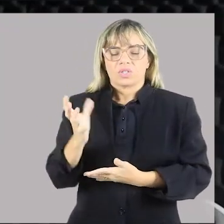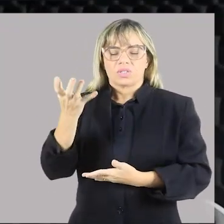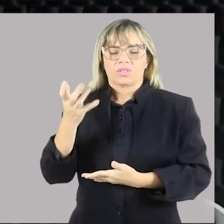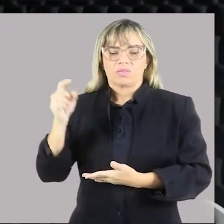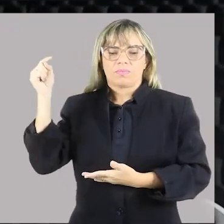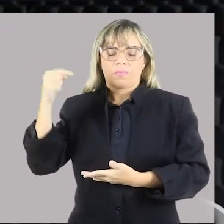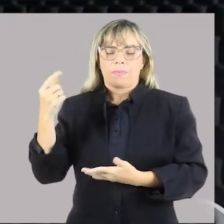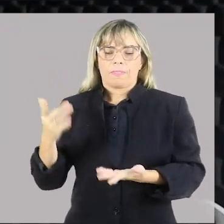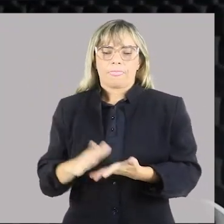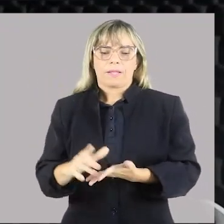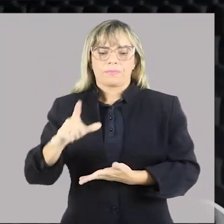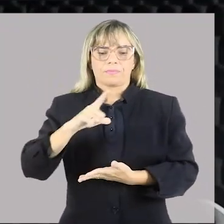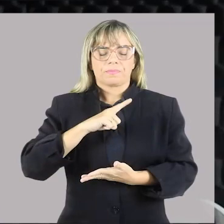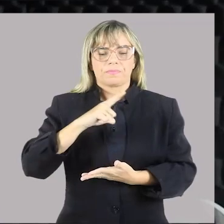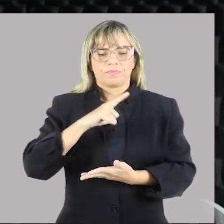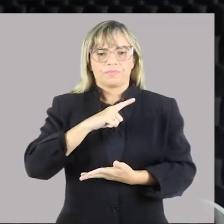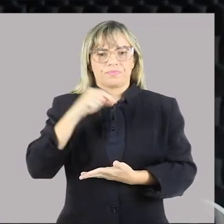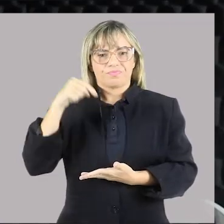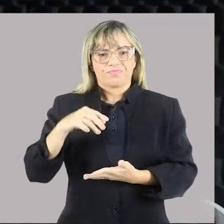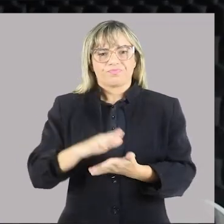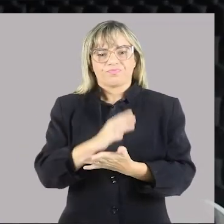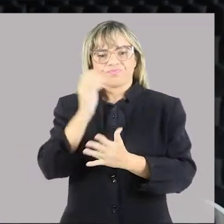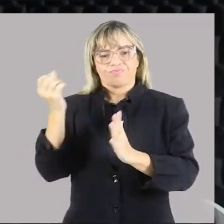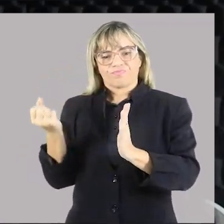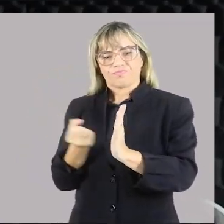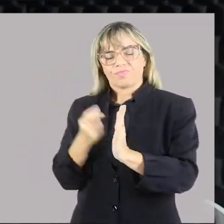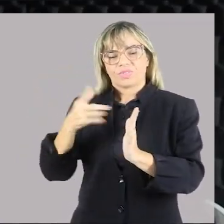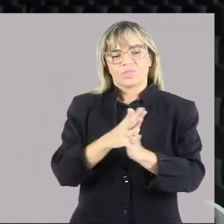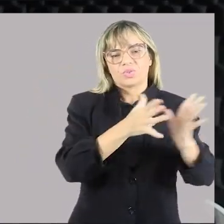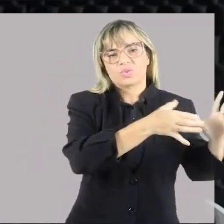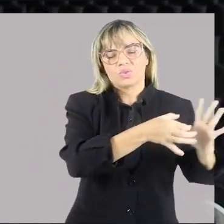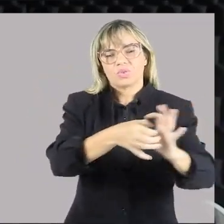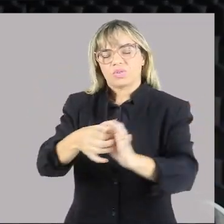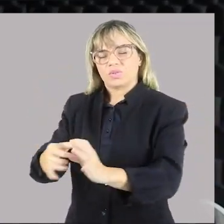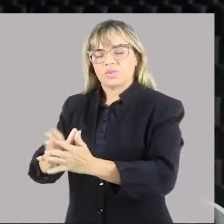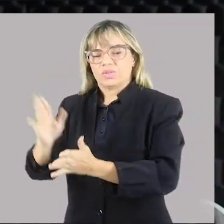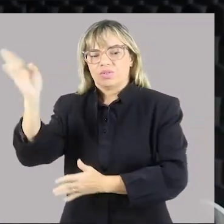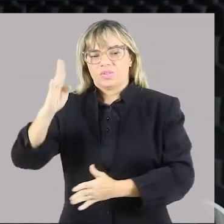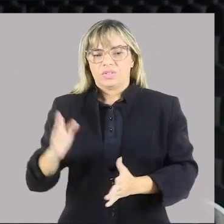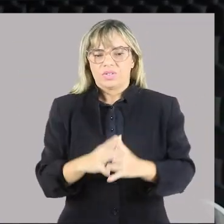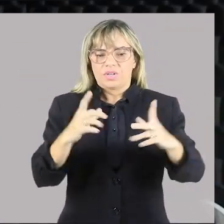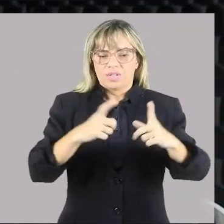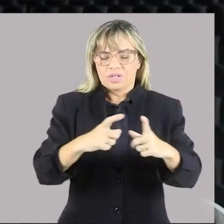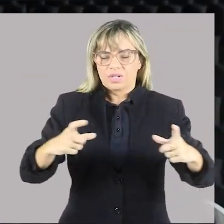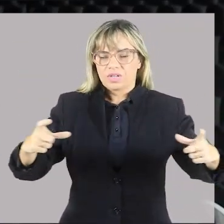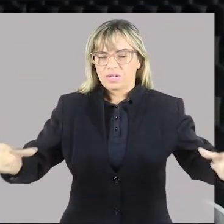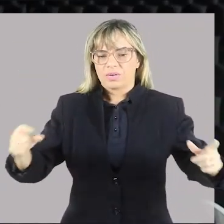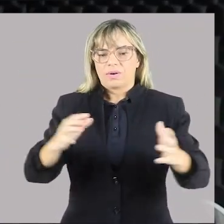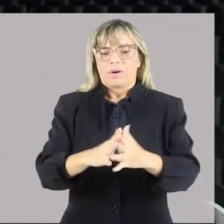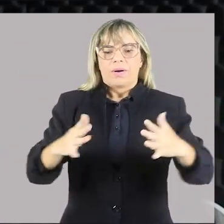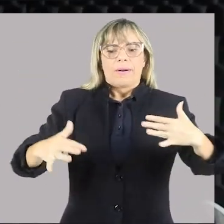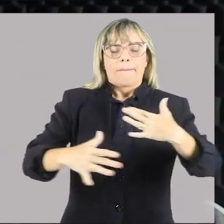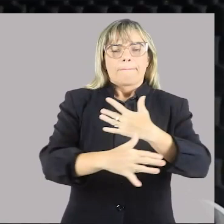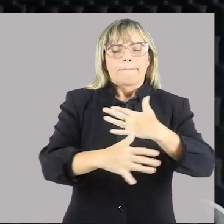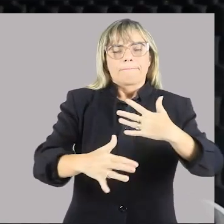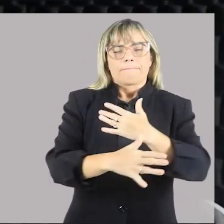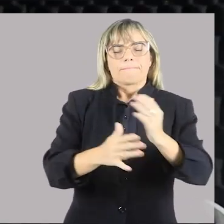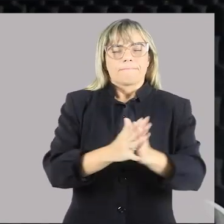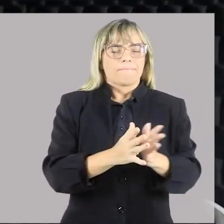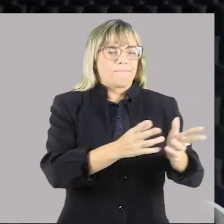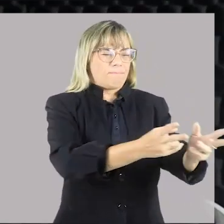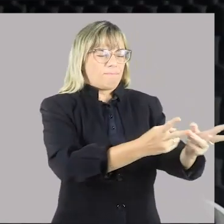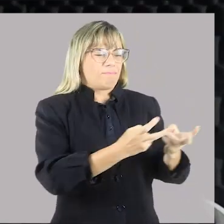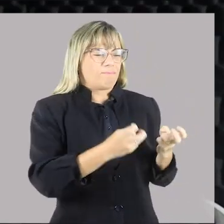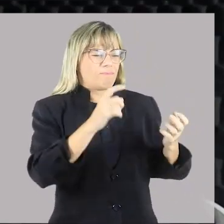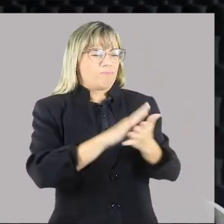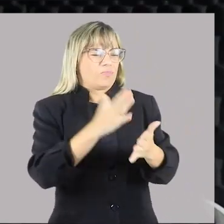né, tem sido marcante no cenário brasileiro, das grandes cidades. A gente percebe que